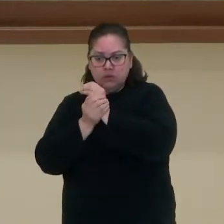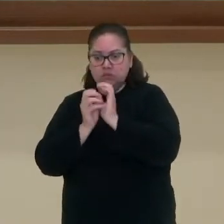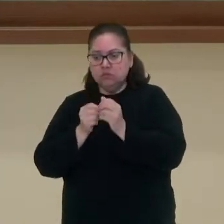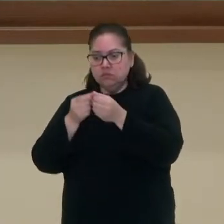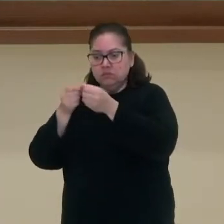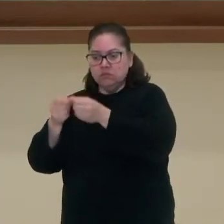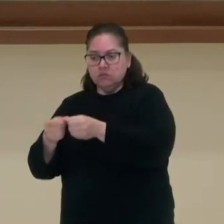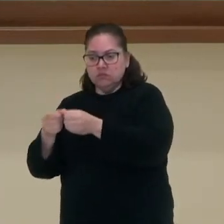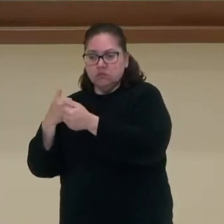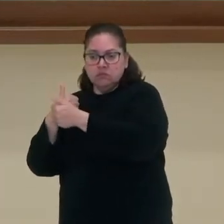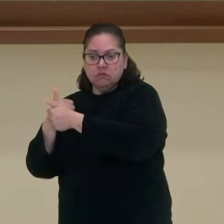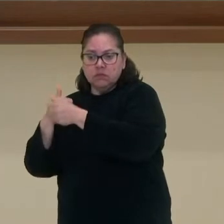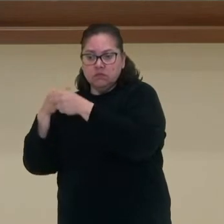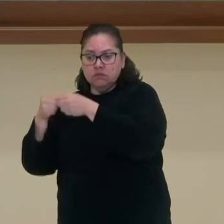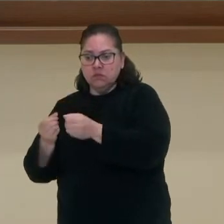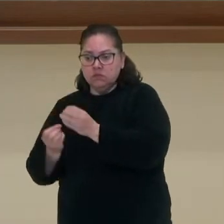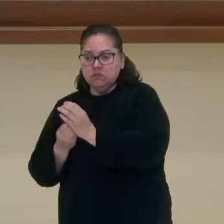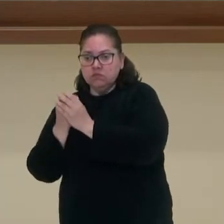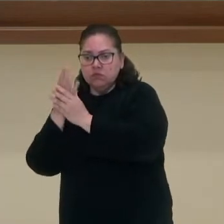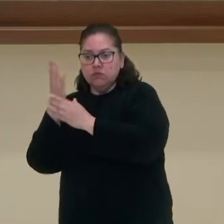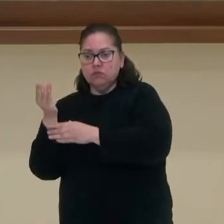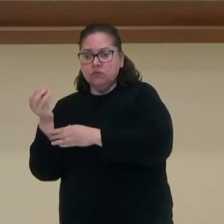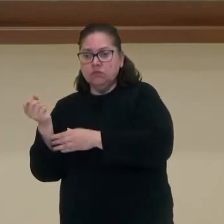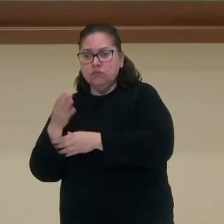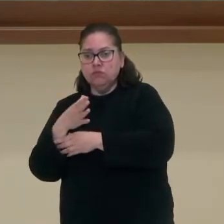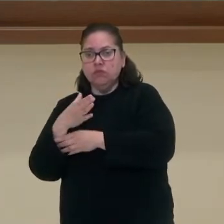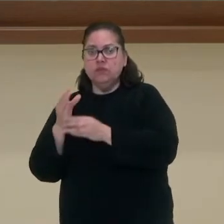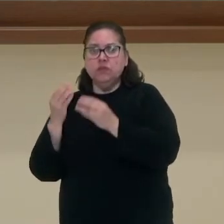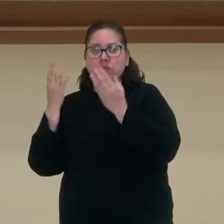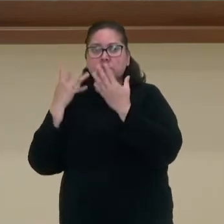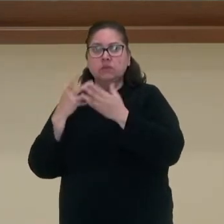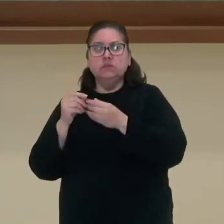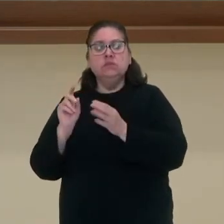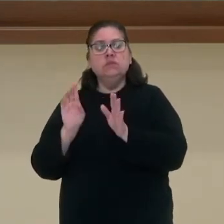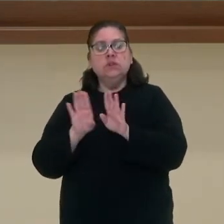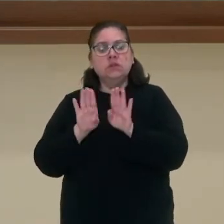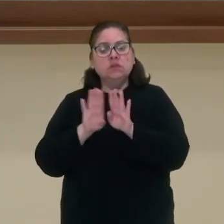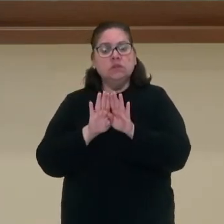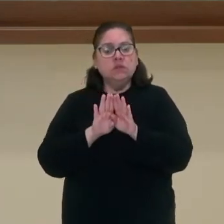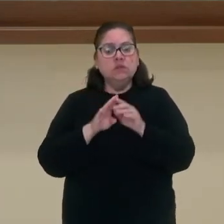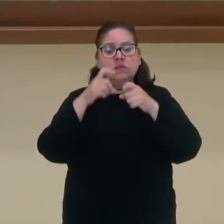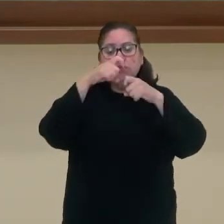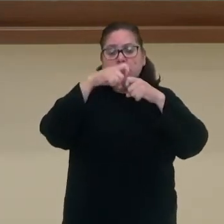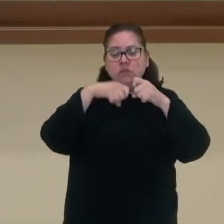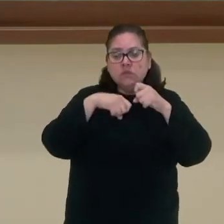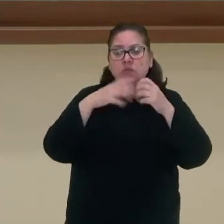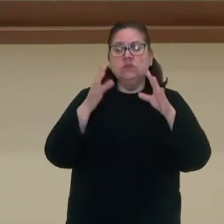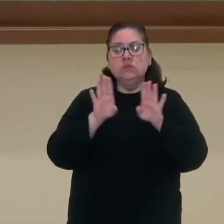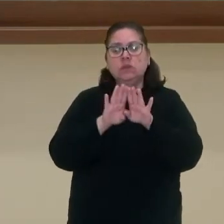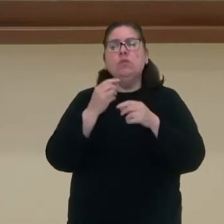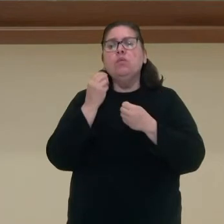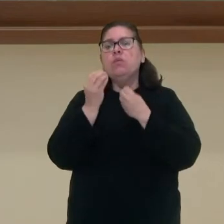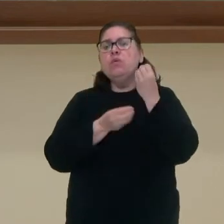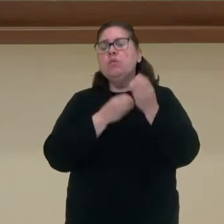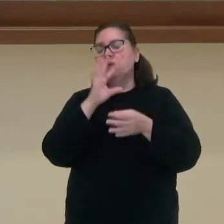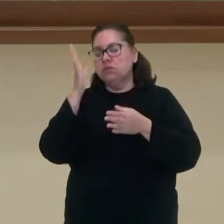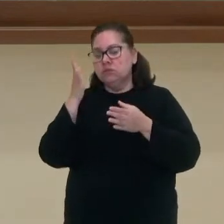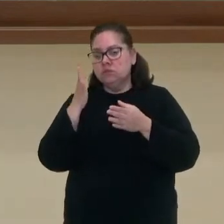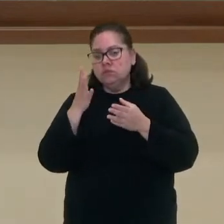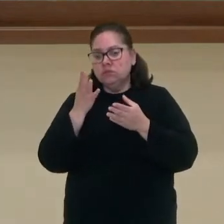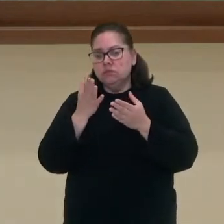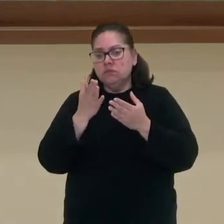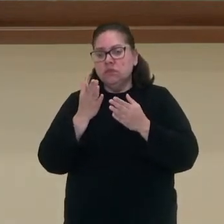onde ela encostar, vai surgir um novo indivíduo. Mas elas também fazem reprodução assexuada. Como isso? Elas são